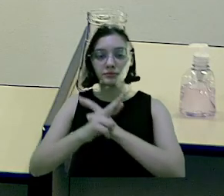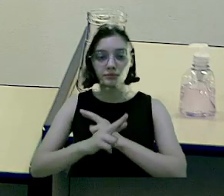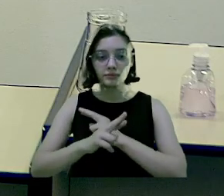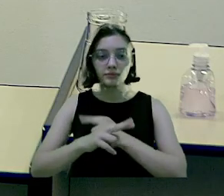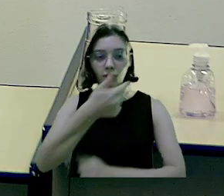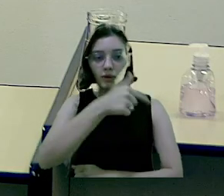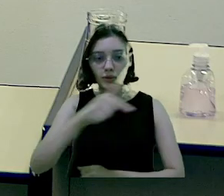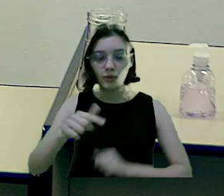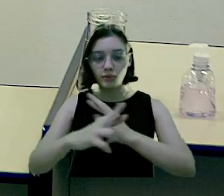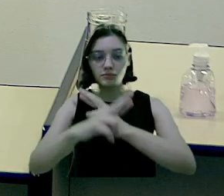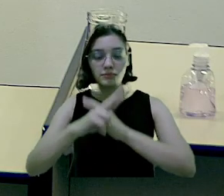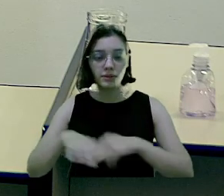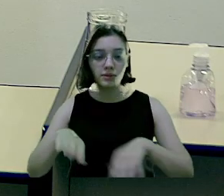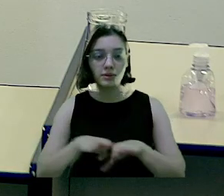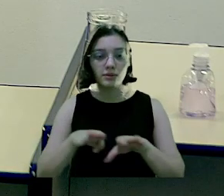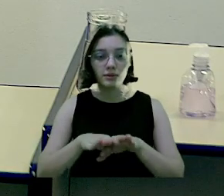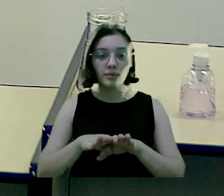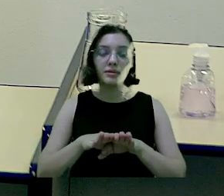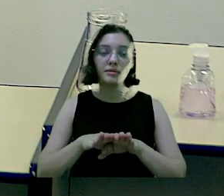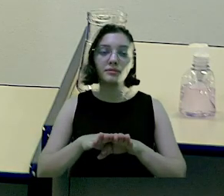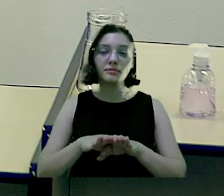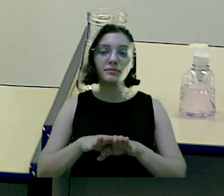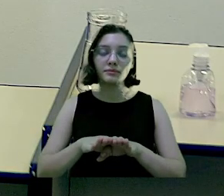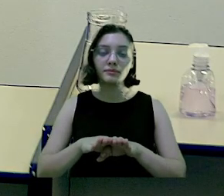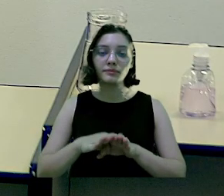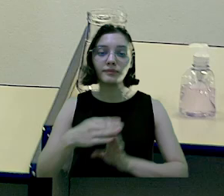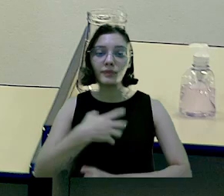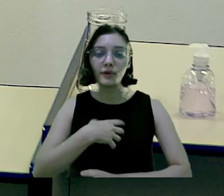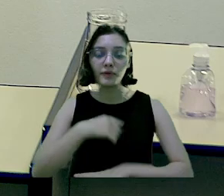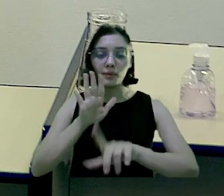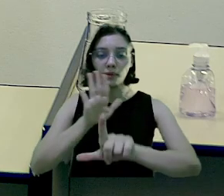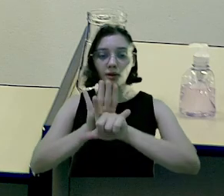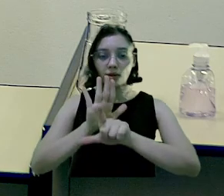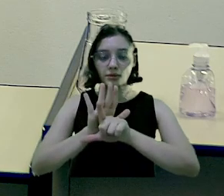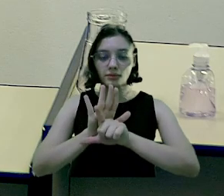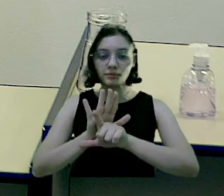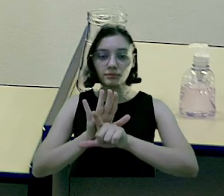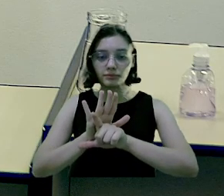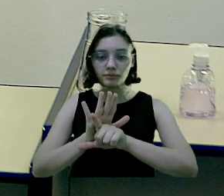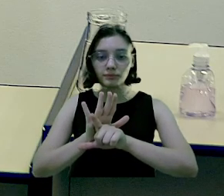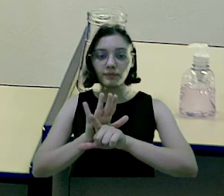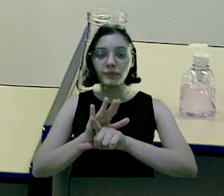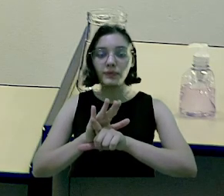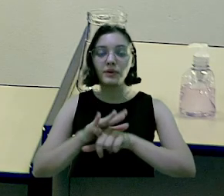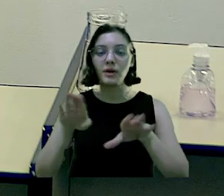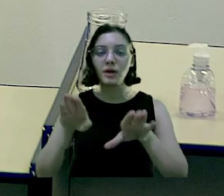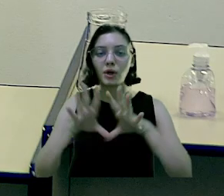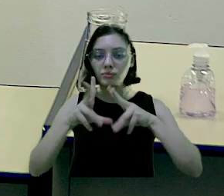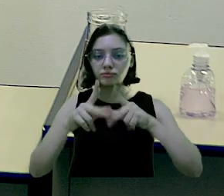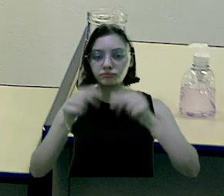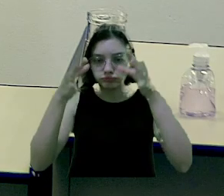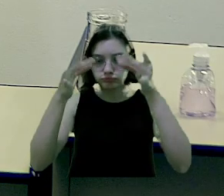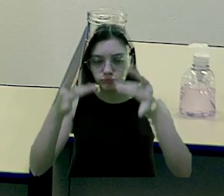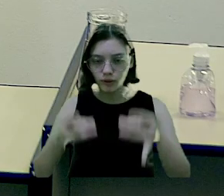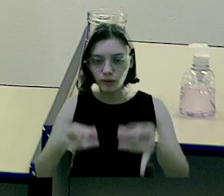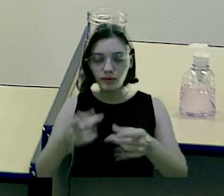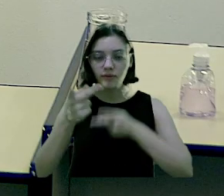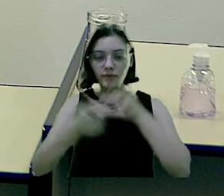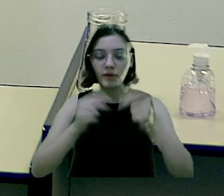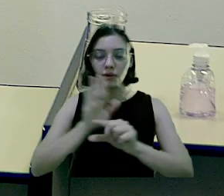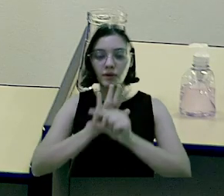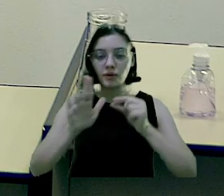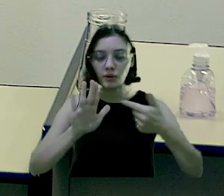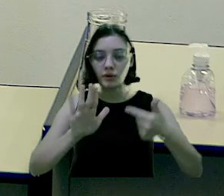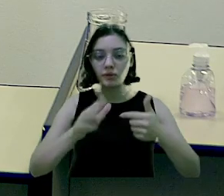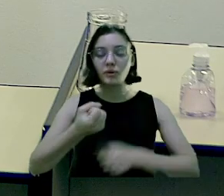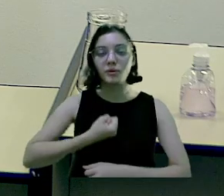tributos e rendas e outras receitas correntes e de capital, na forma da legislação em vigor e das especificações constantes no